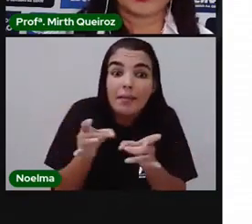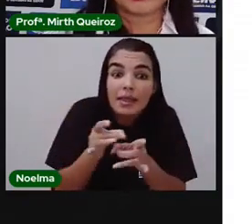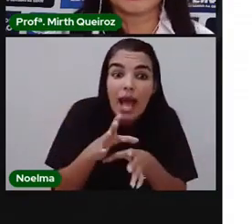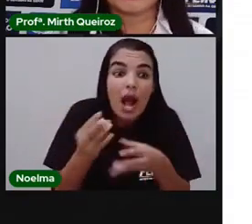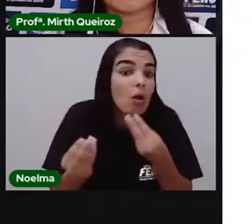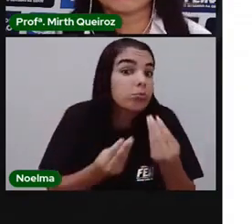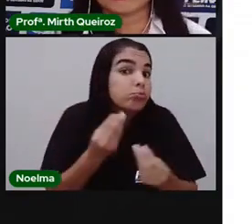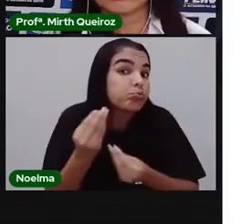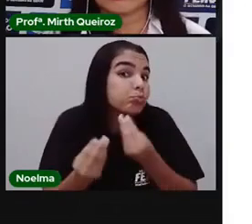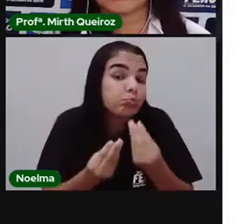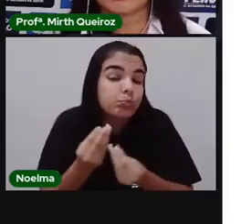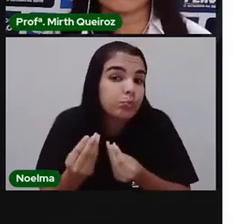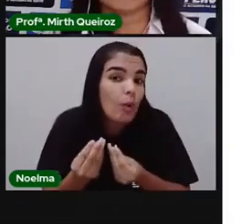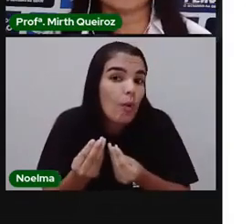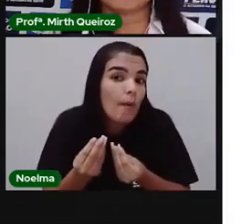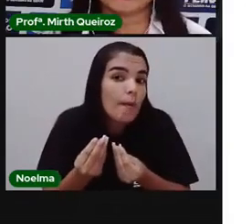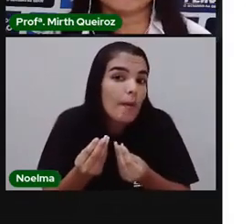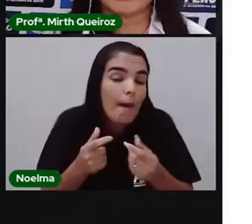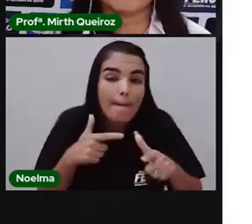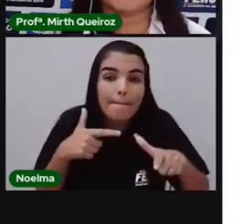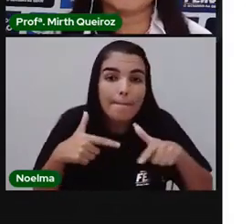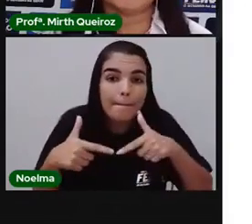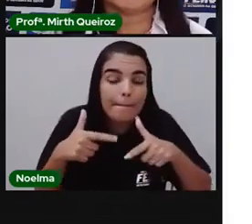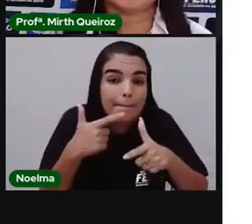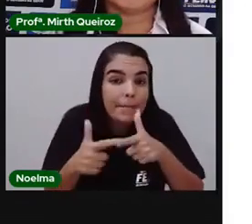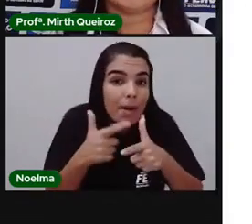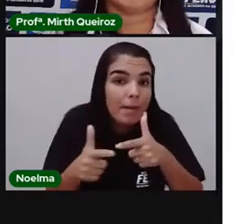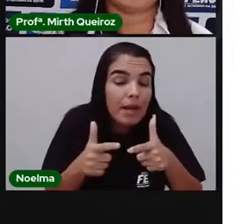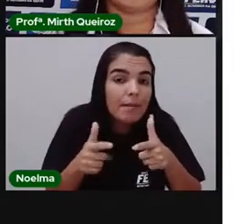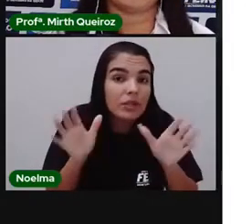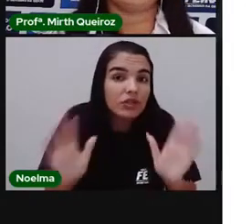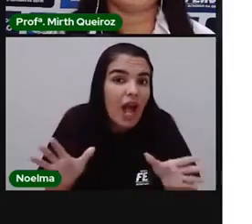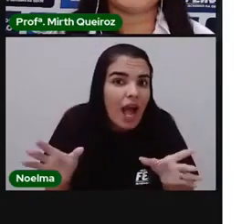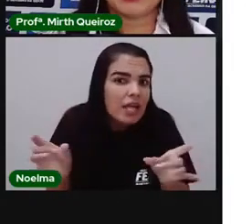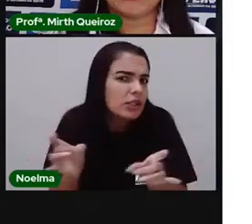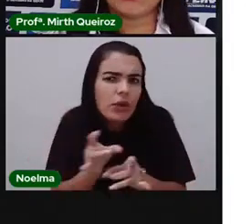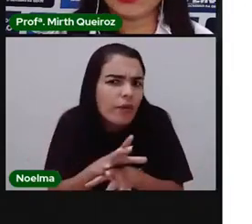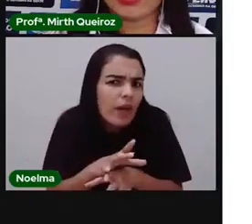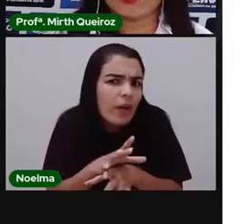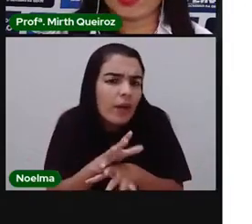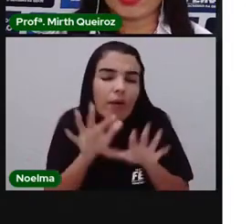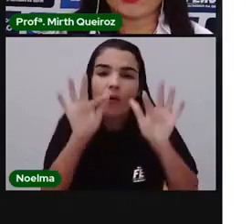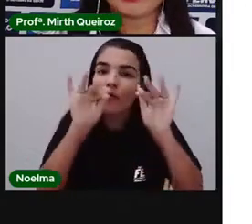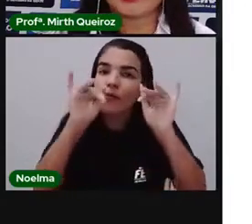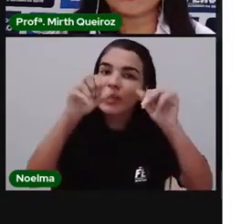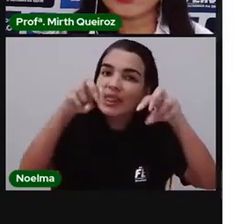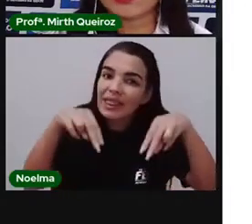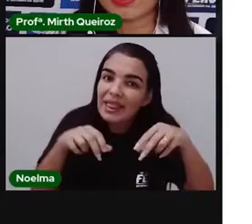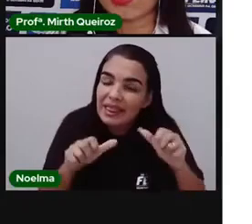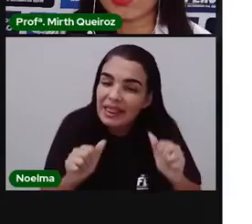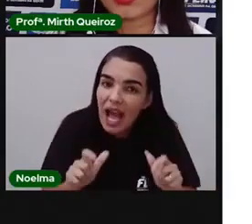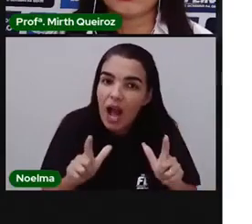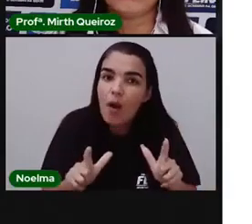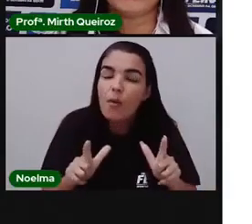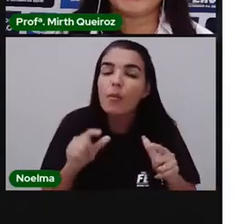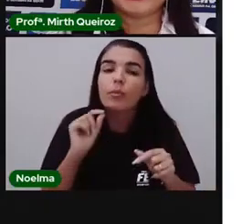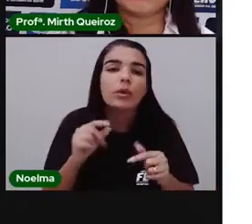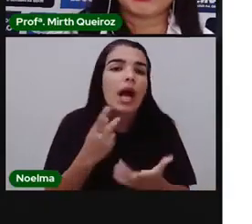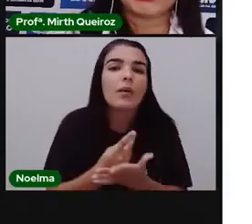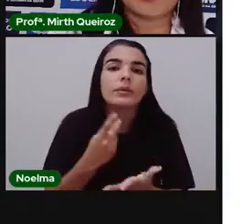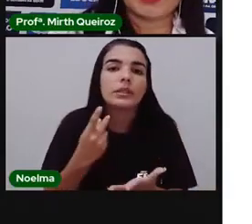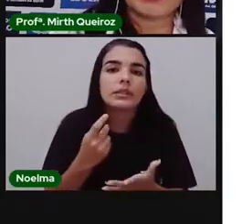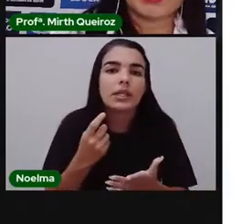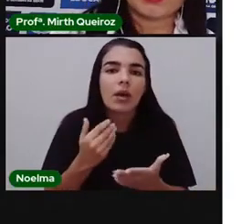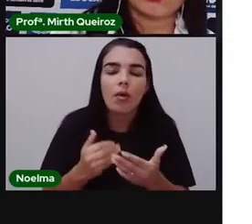resumo, o que seria essa solução? Seria a conclusão, né? O final do livro ali, o que aconteceu? No